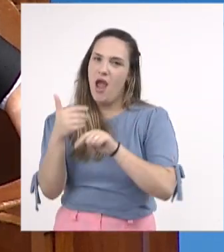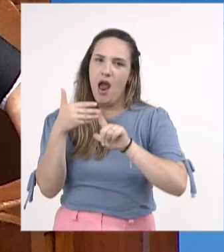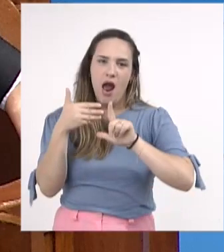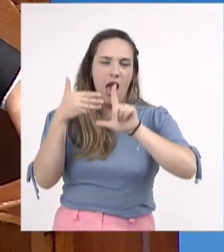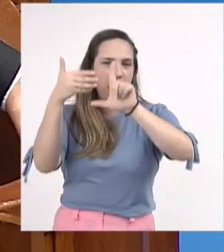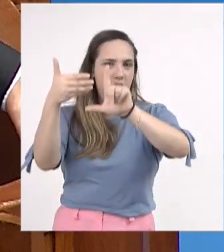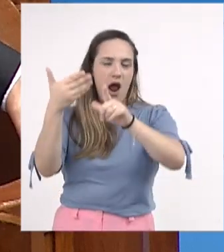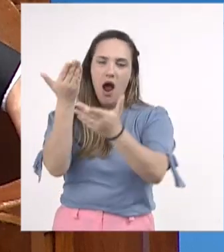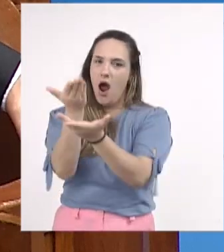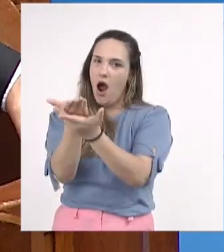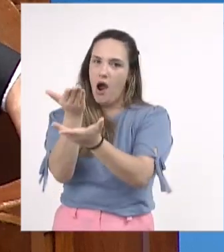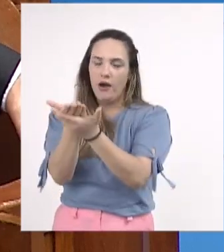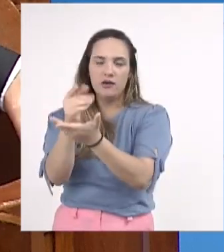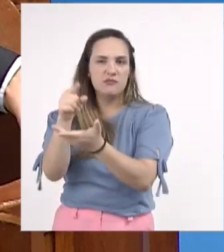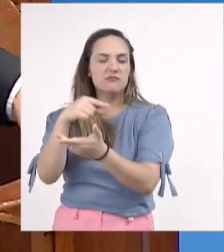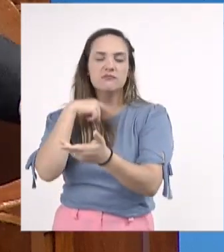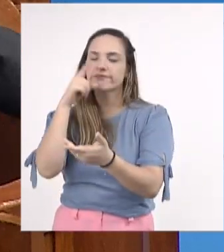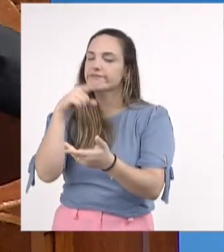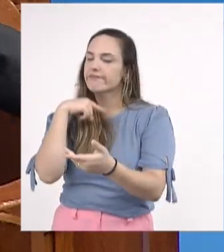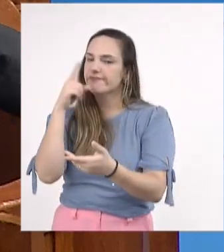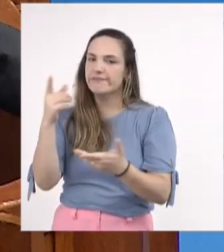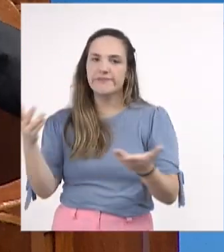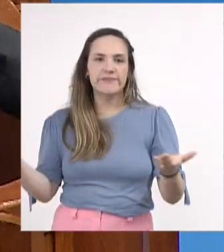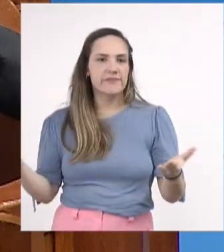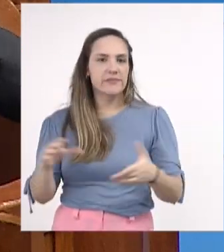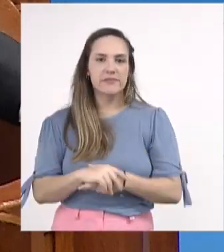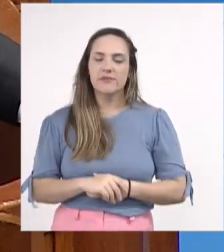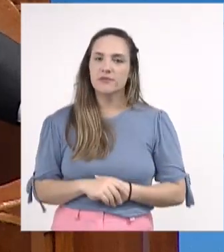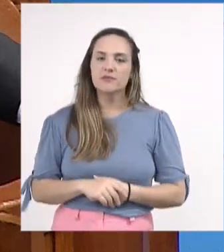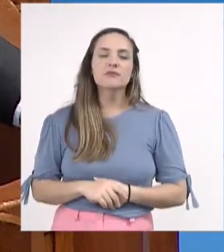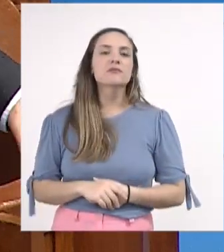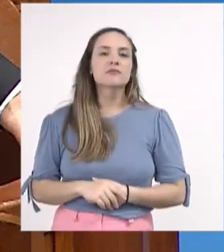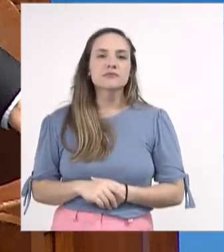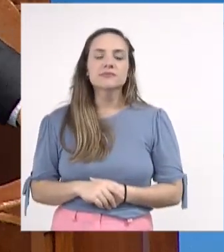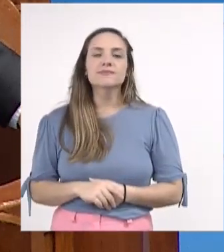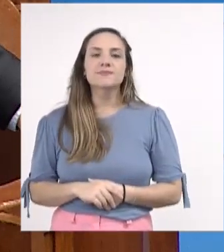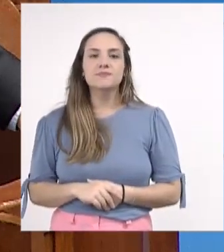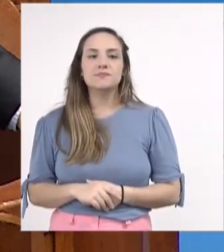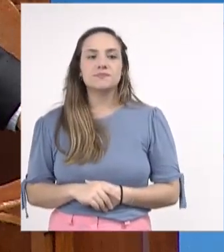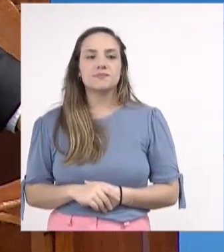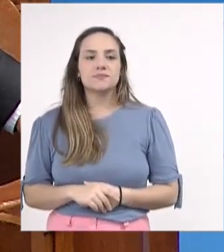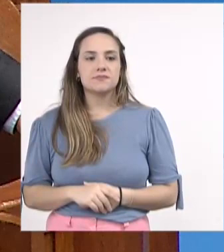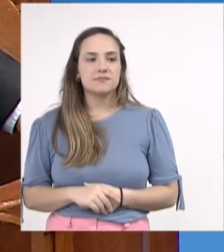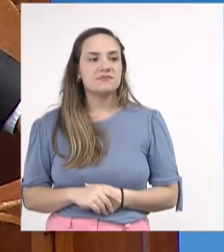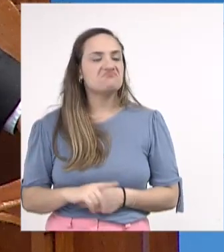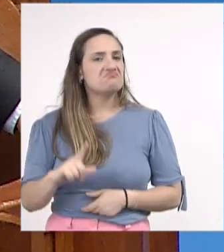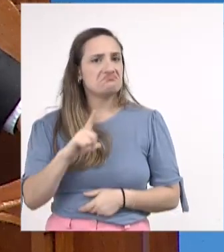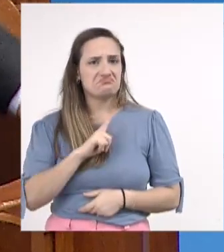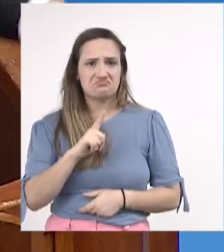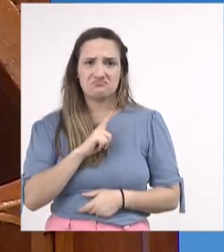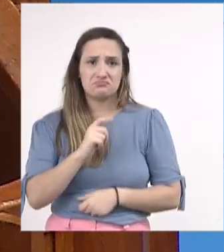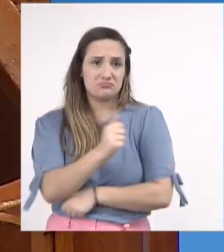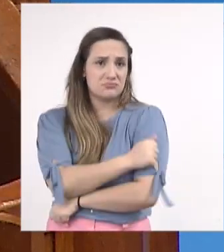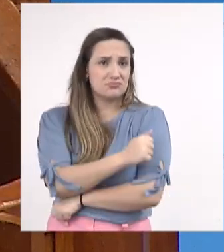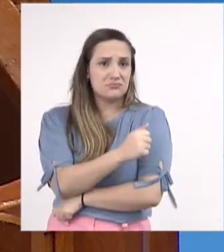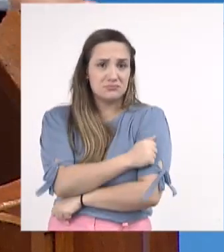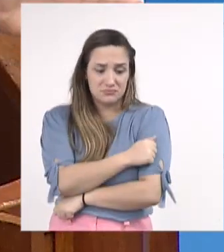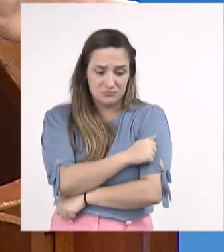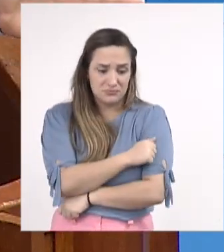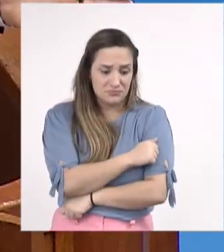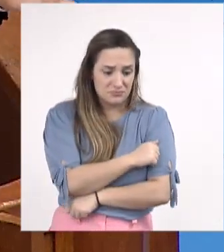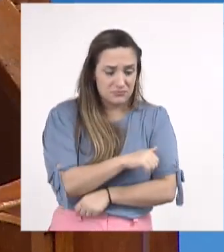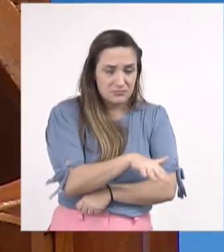aprendizagem de forma remota. Nós tivemos alunos, principalmente nas